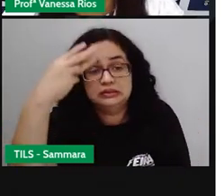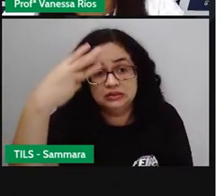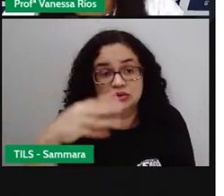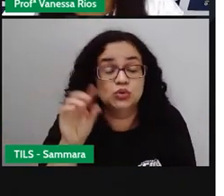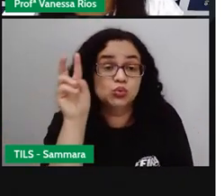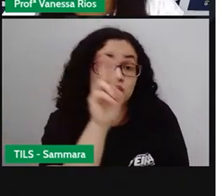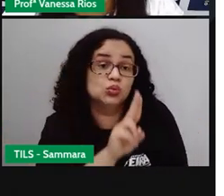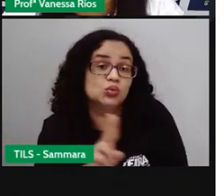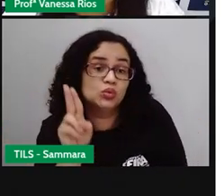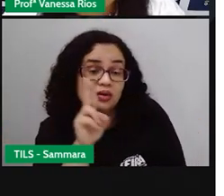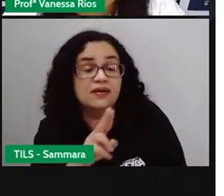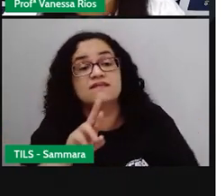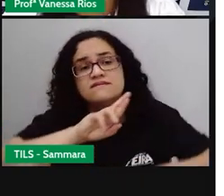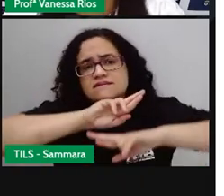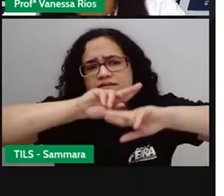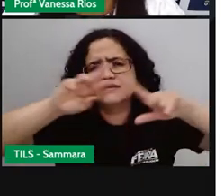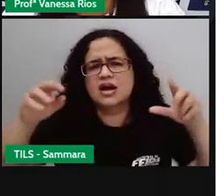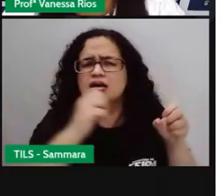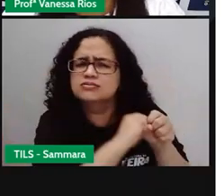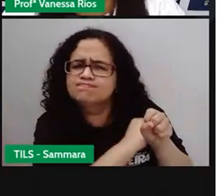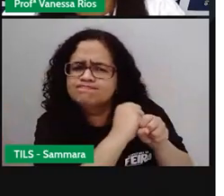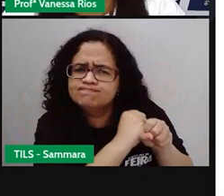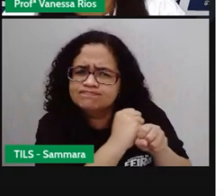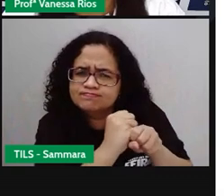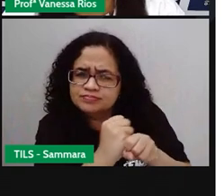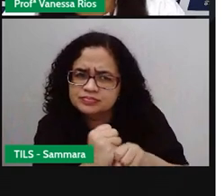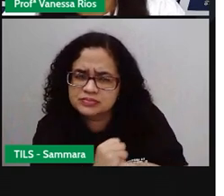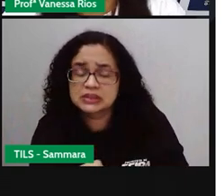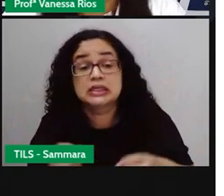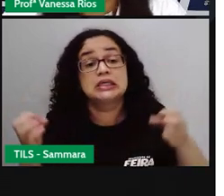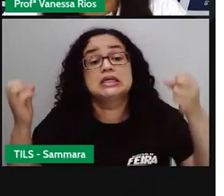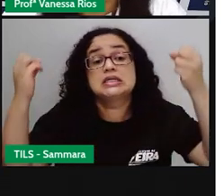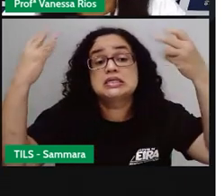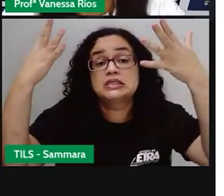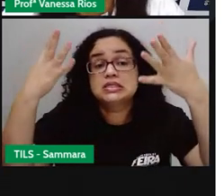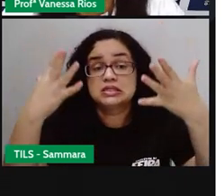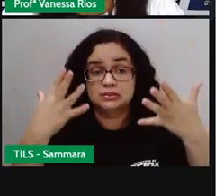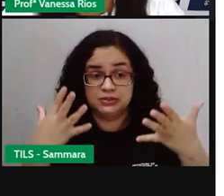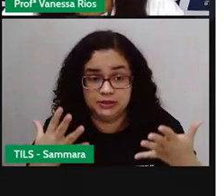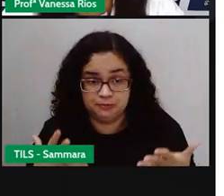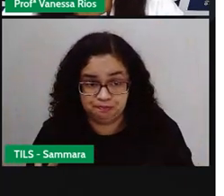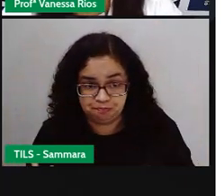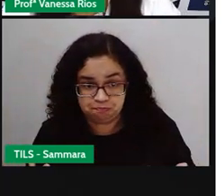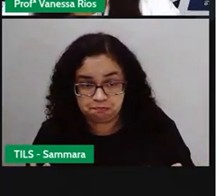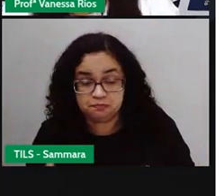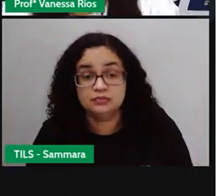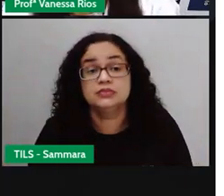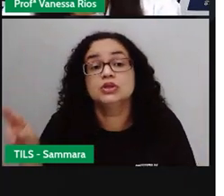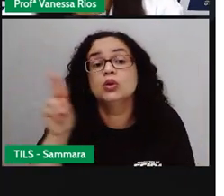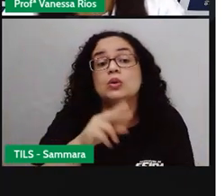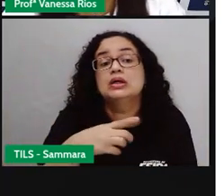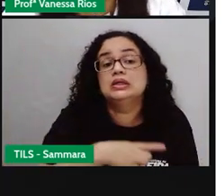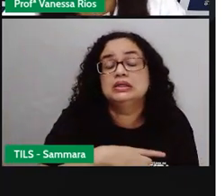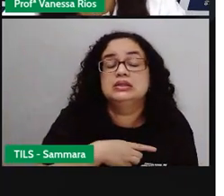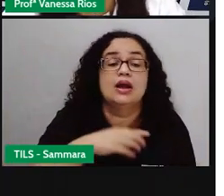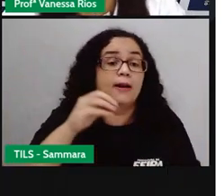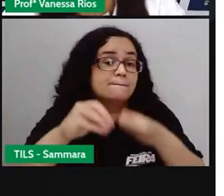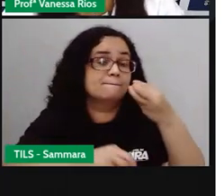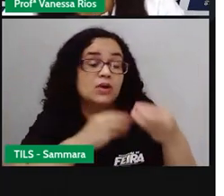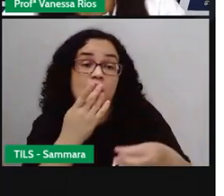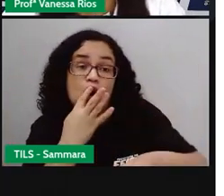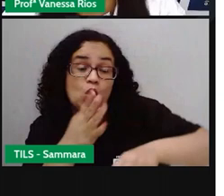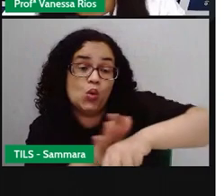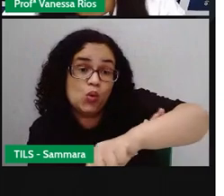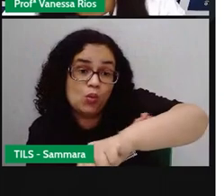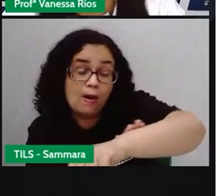foram usadas por muito tempo para explicar, não é, os resultados da miscigenação,